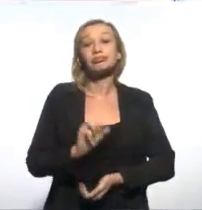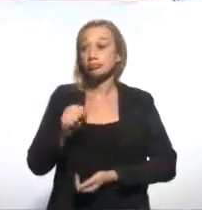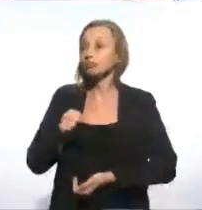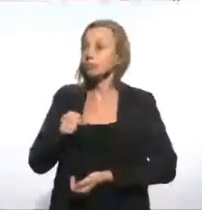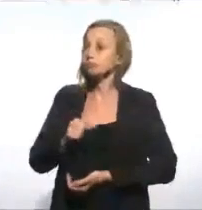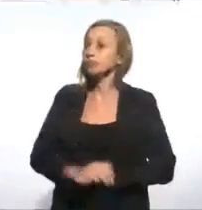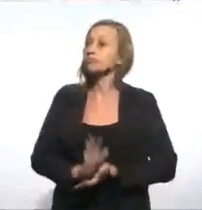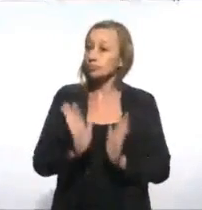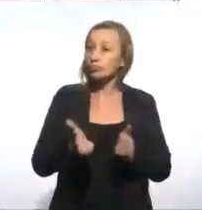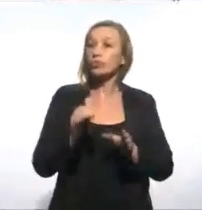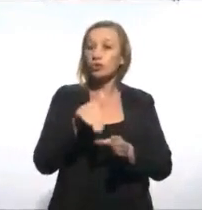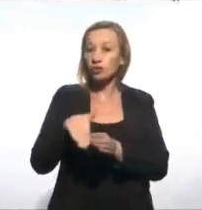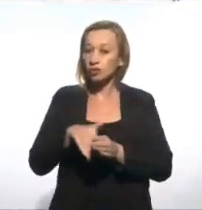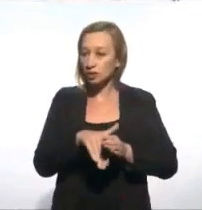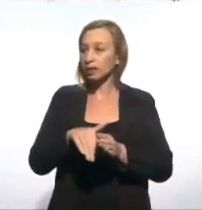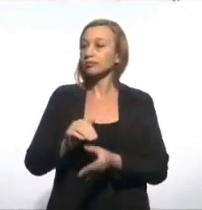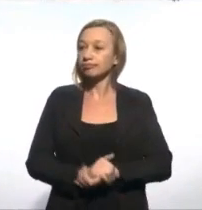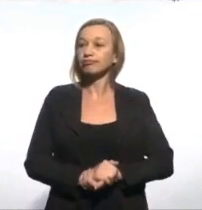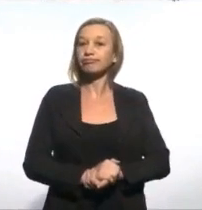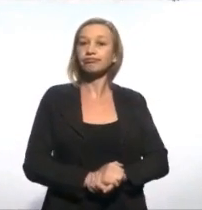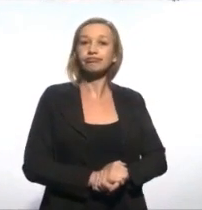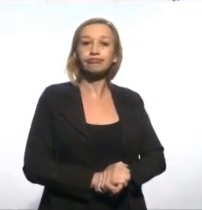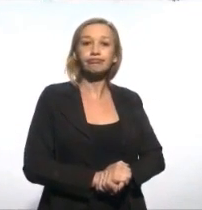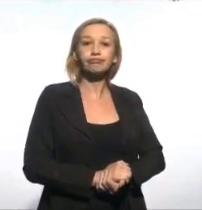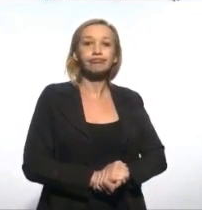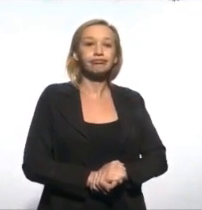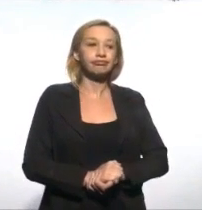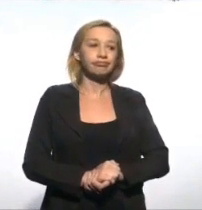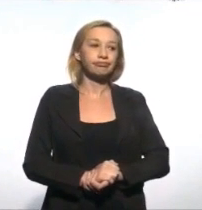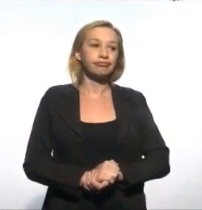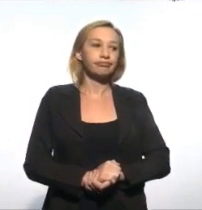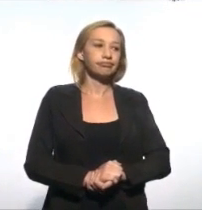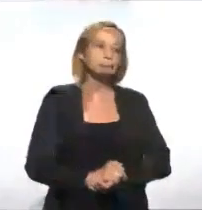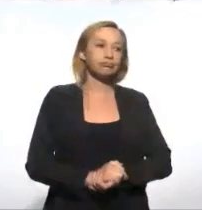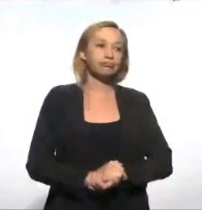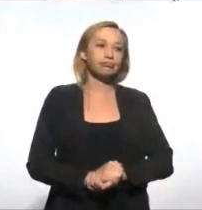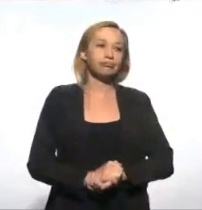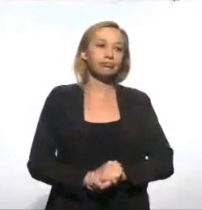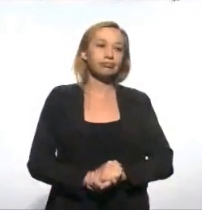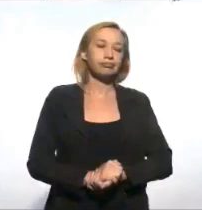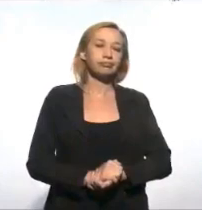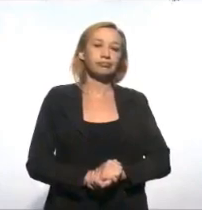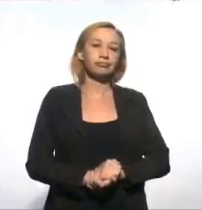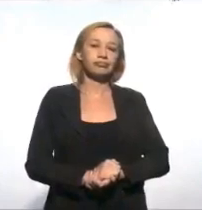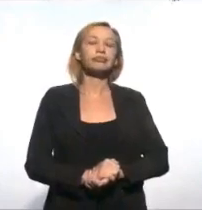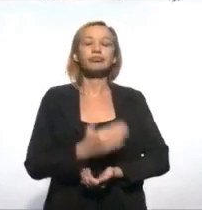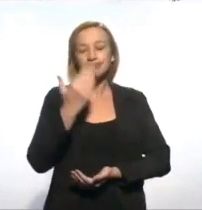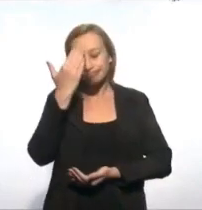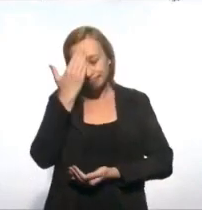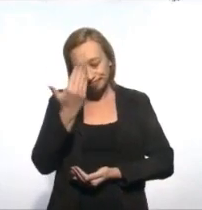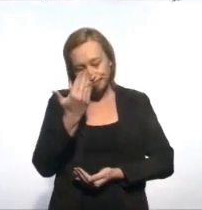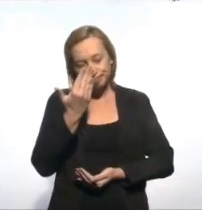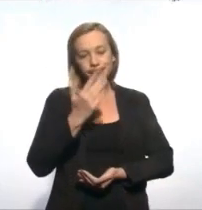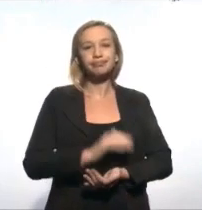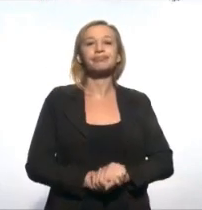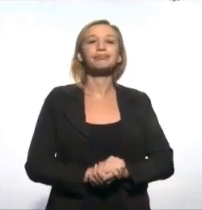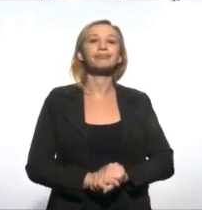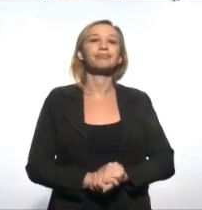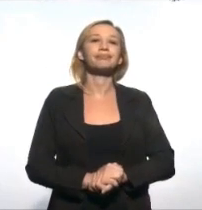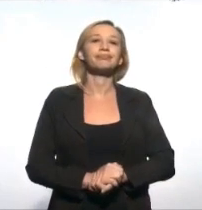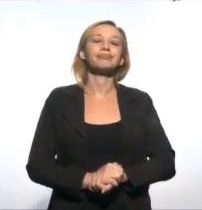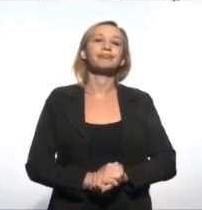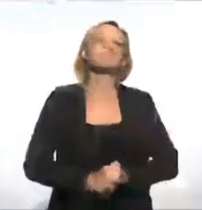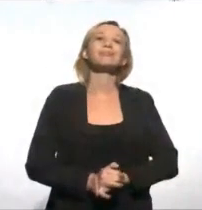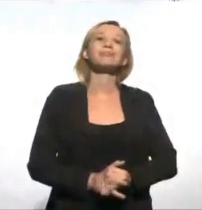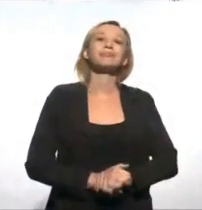hoje nós vamos votar, mesmo que tenha destaque, vamos votá-lo. Obrigado. Obrigado a